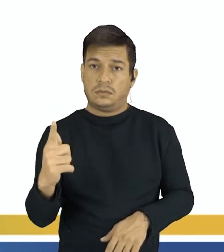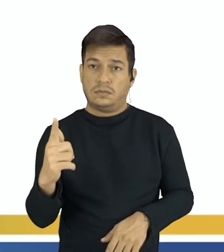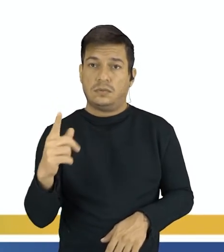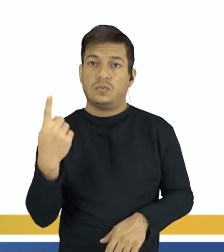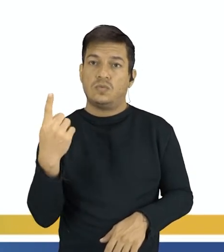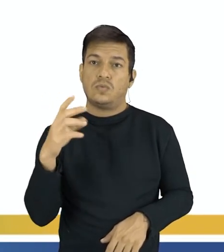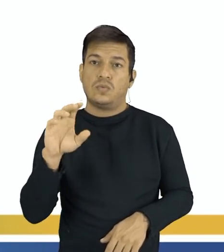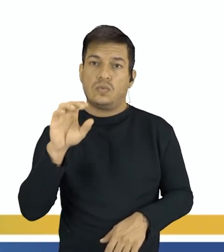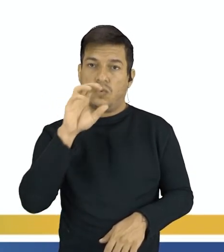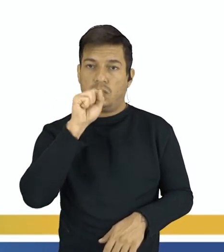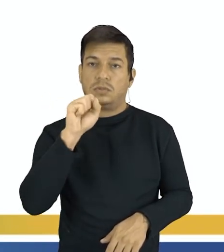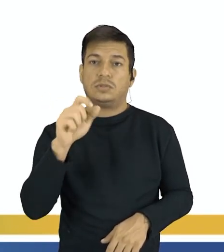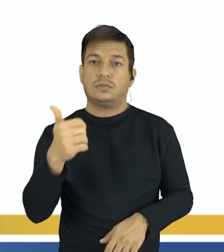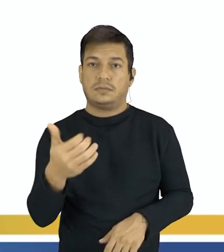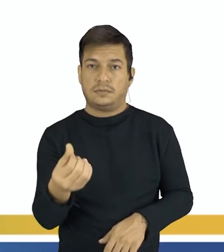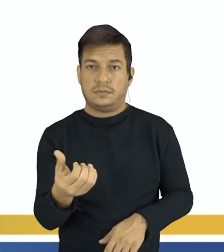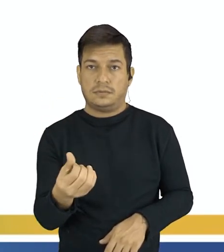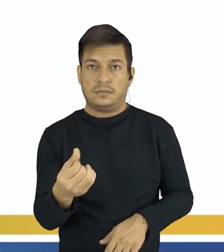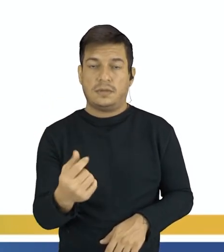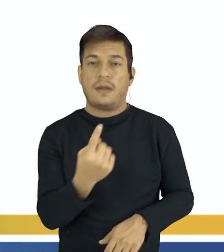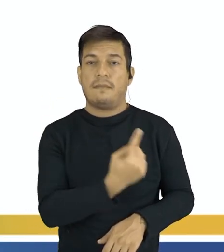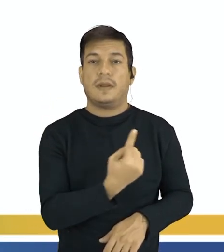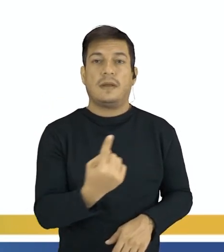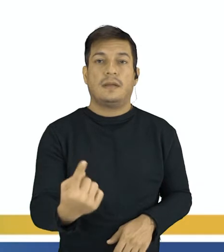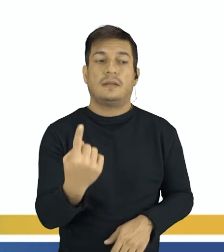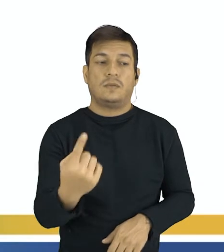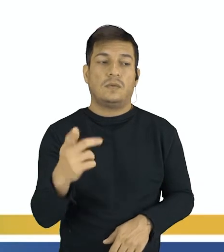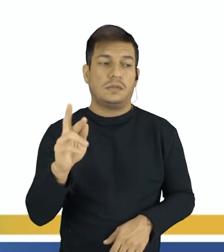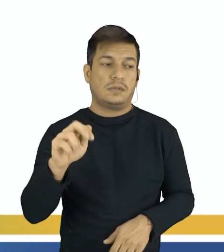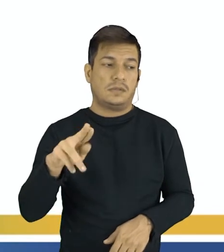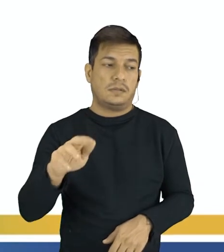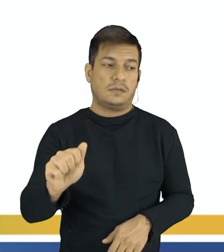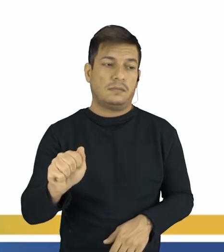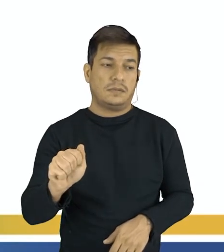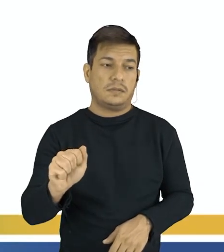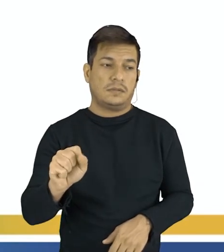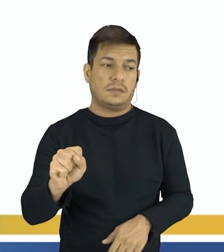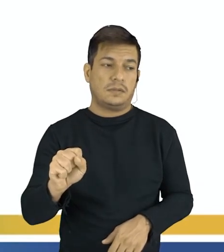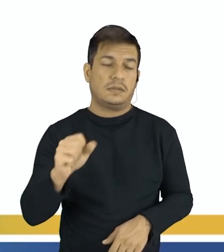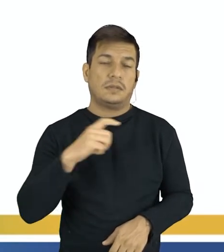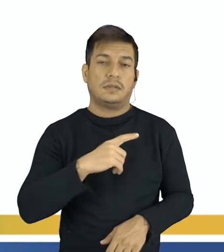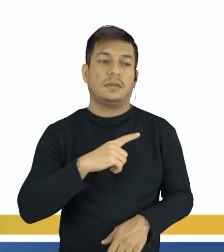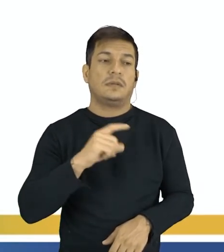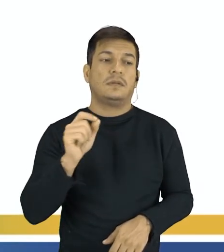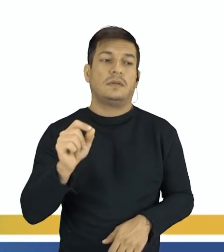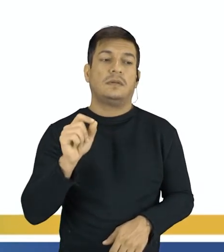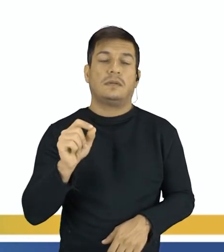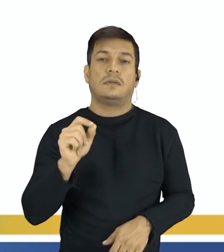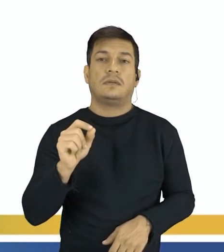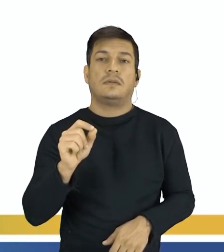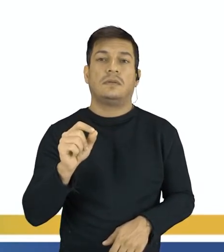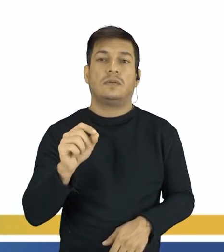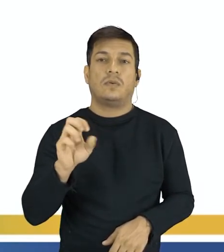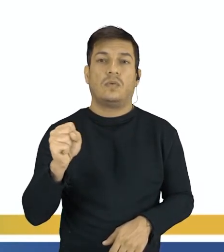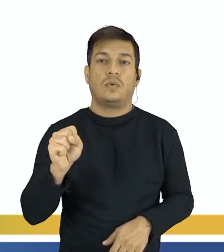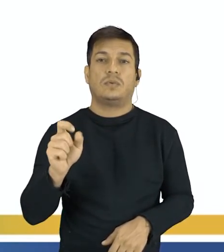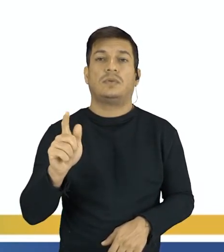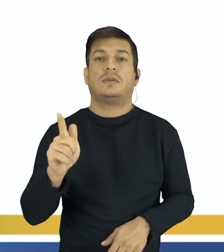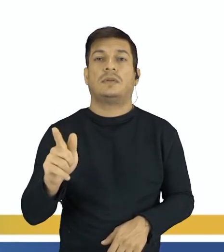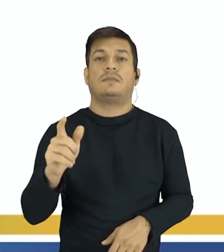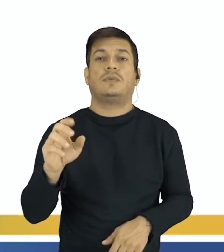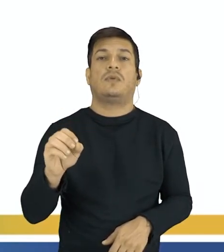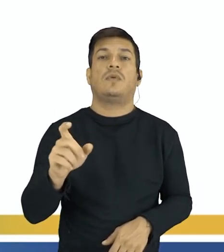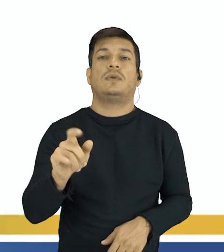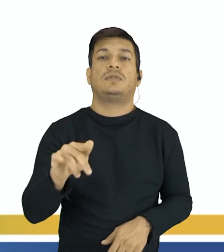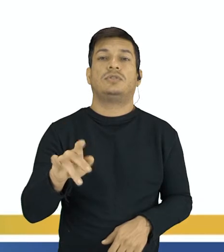1 oxigênio, 16 gramas. Para cada 1 grama de hidrogênio, a gente vai ter que ter 8 gramas de oxigênio para